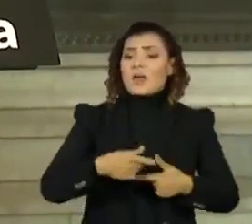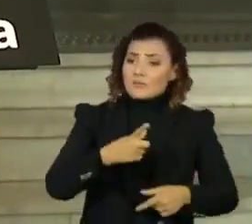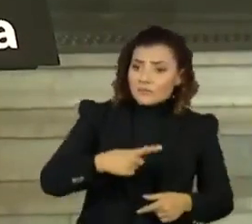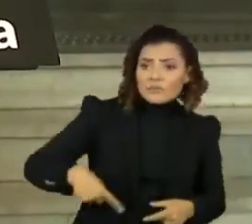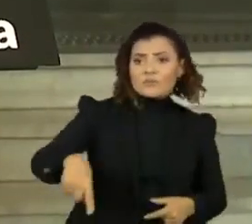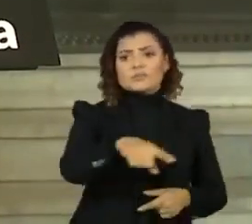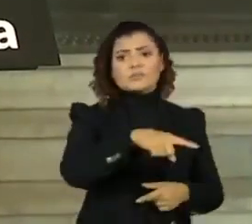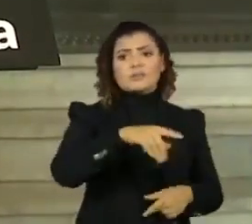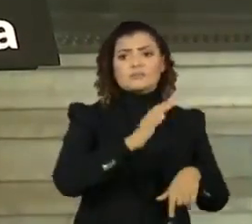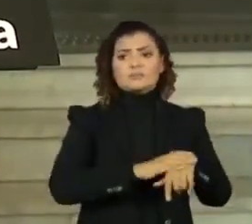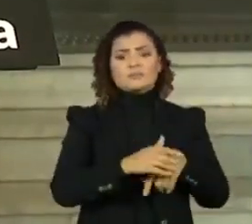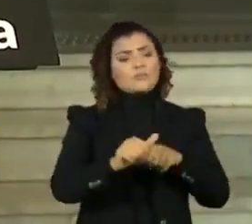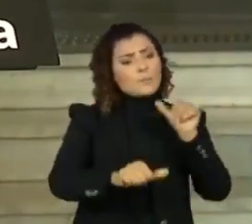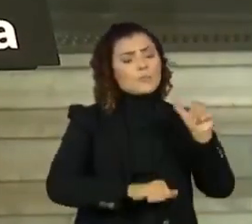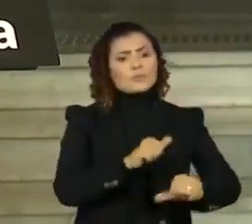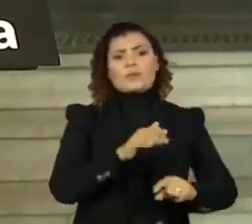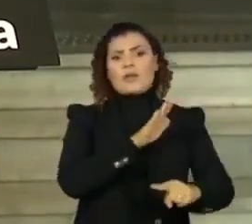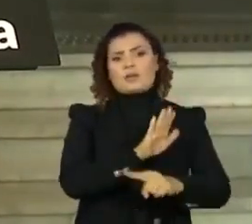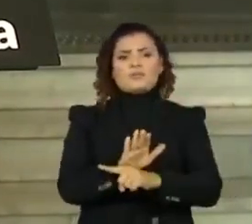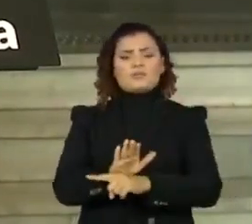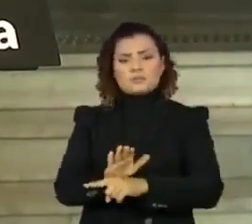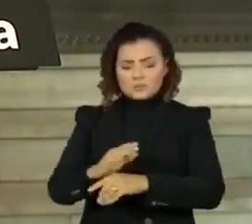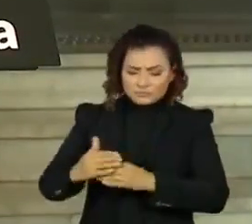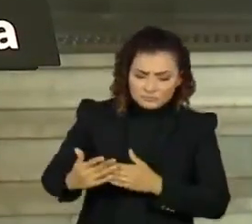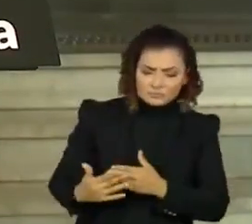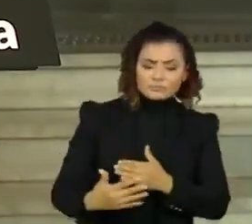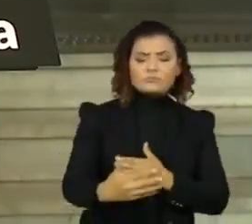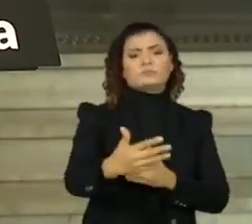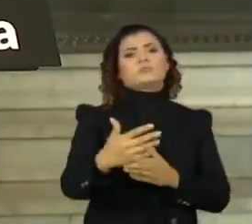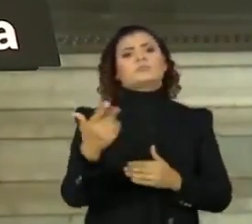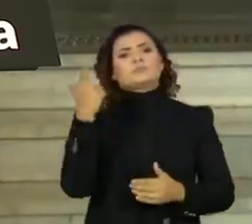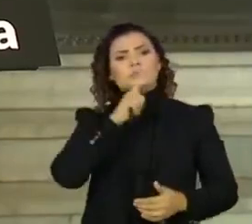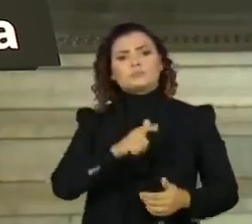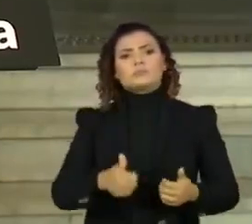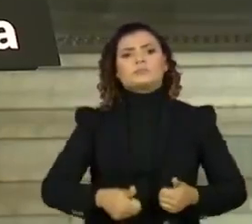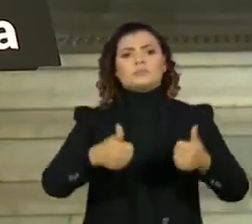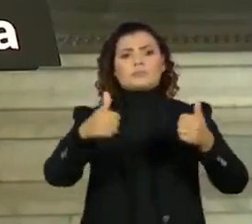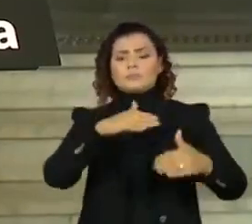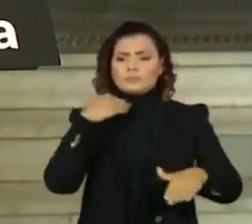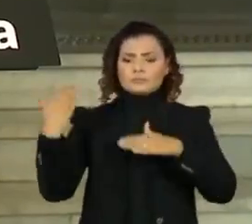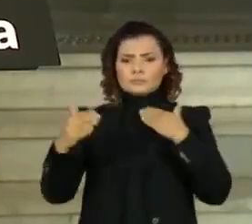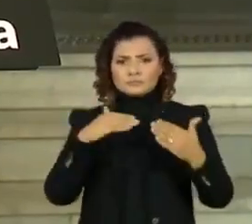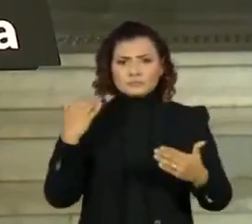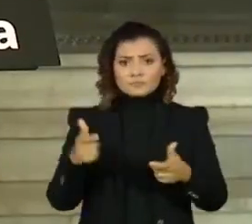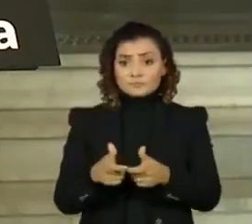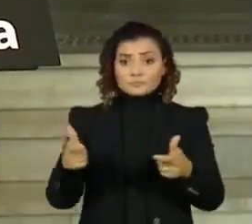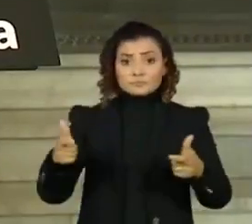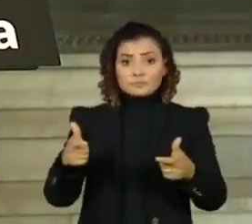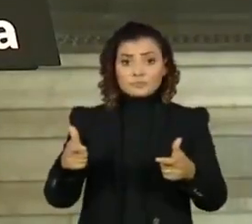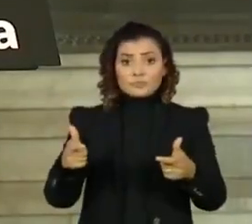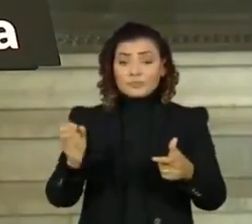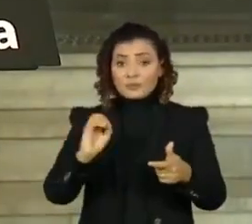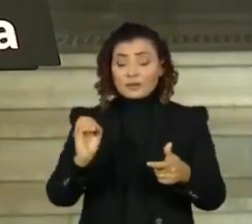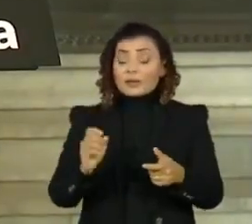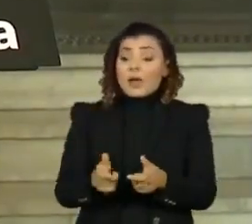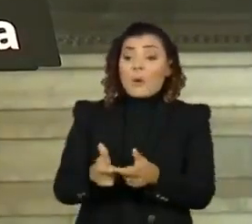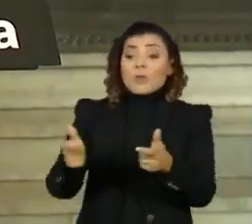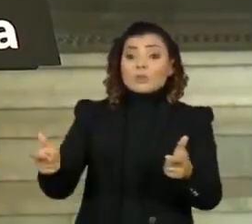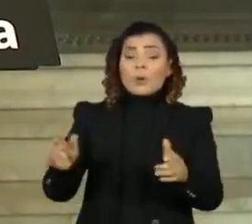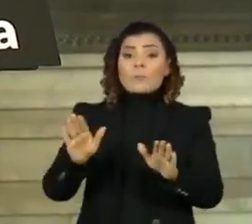vocês que vão mudar essa história. Esse número de óbitos não foi maior graças a vocês,